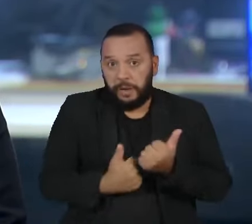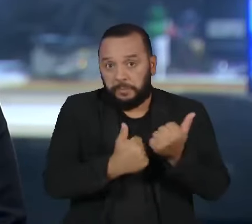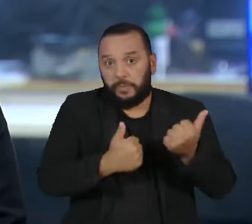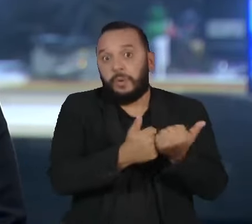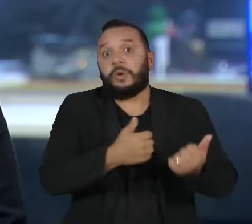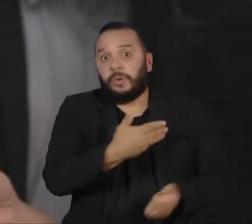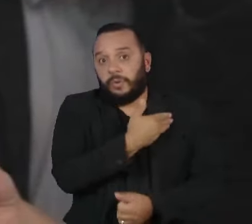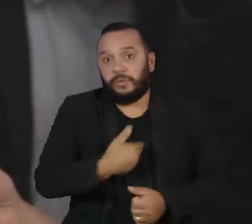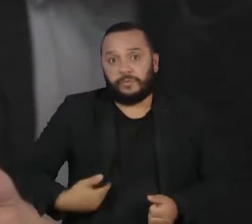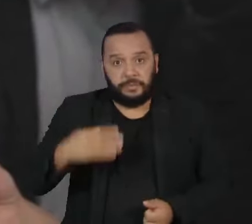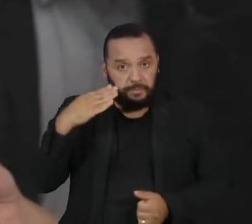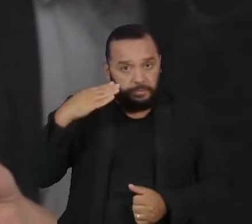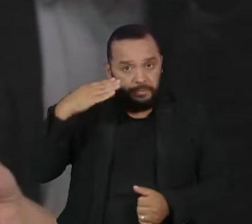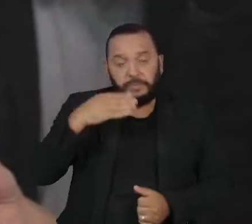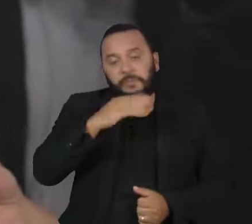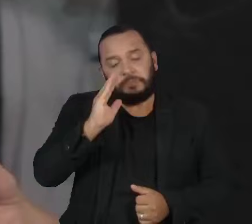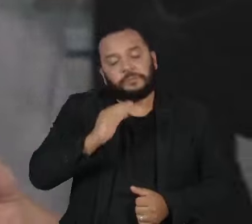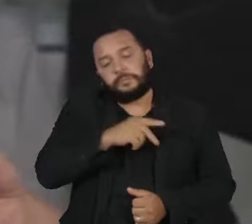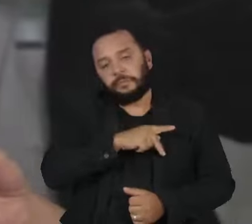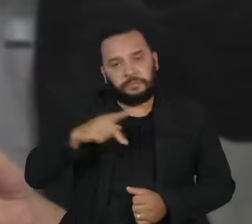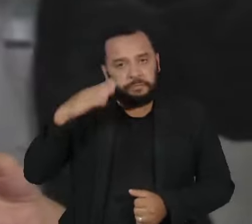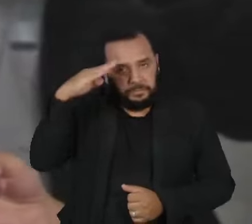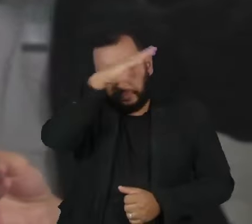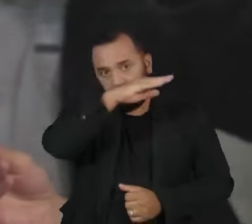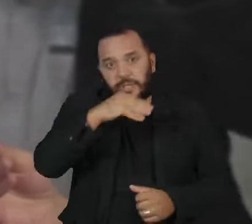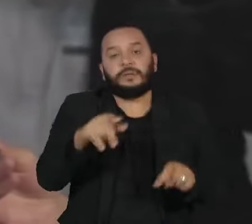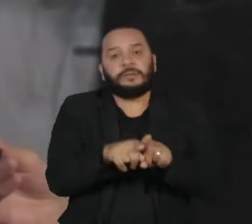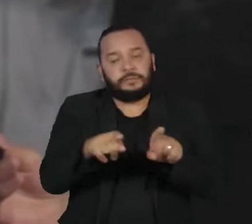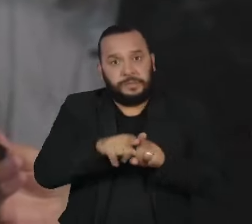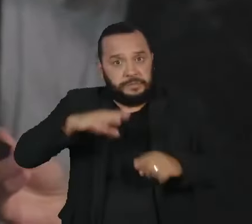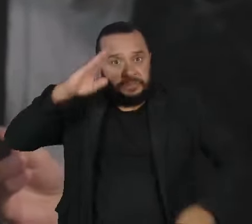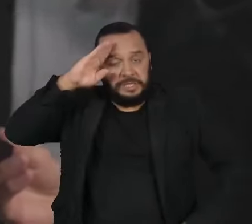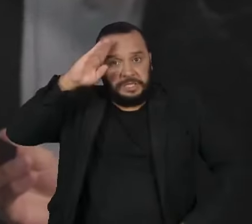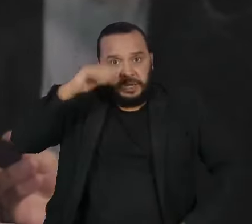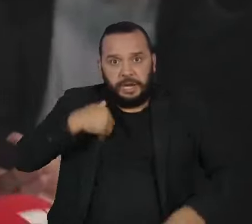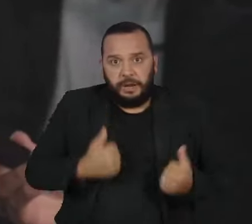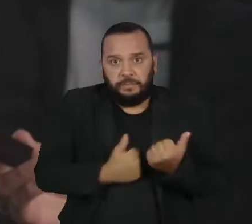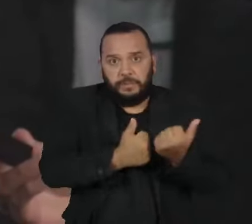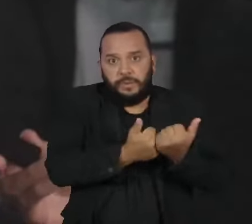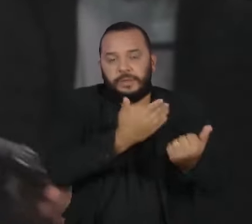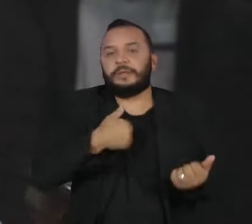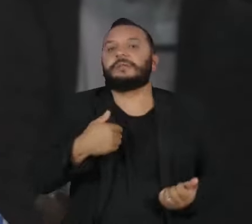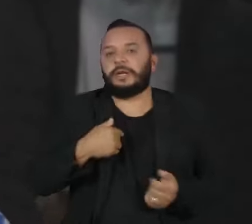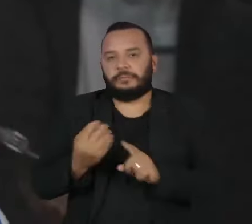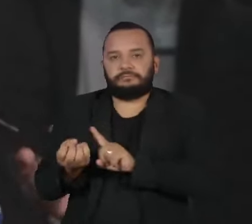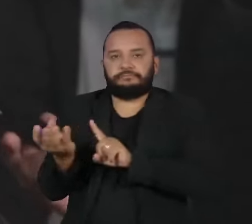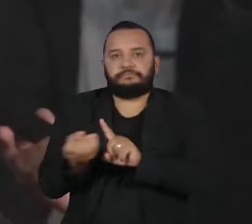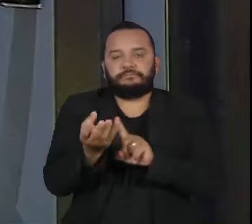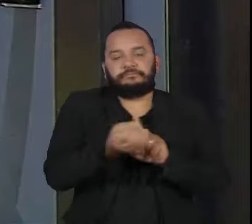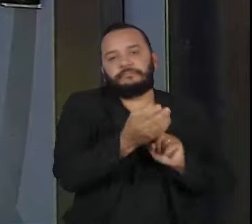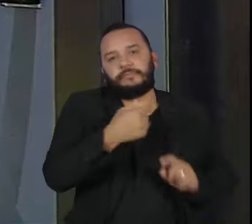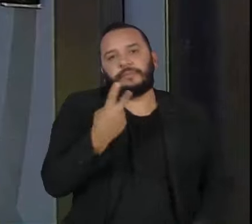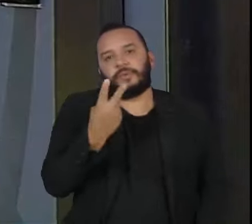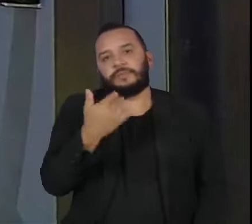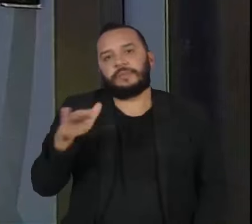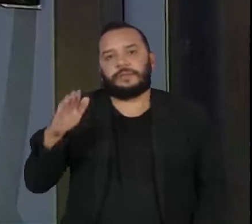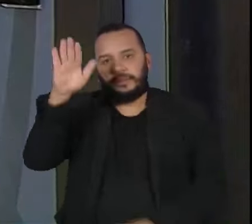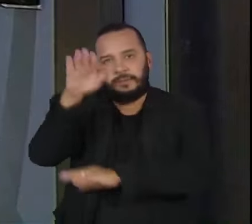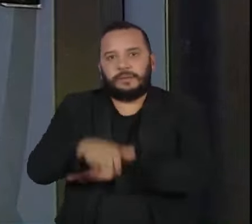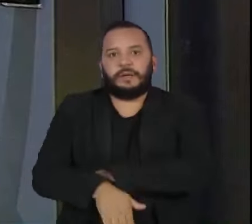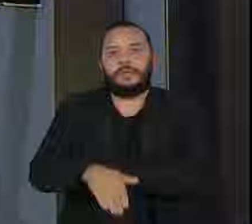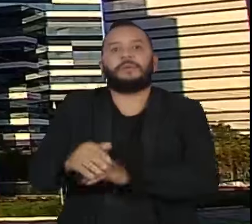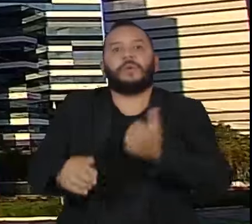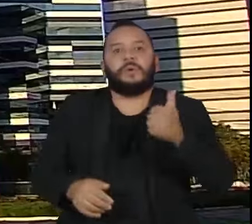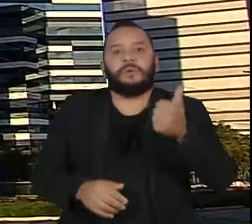militares. Os depoimentos serão simultâneos e estão marcados para as duas e meia da tarde. Onze intimados serão ouvidos pela